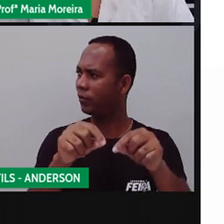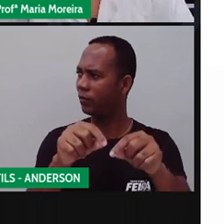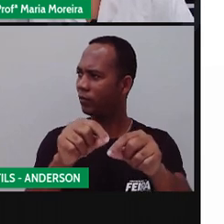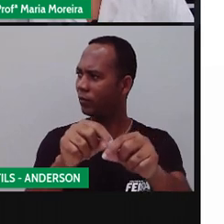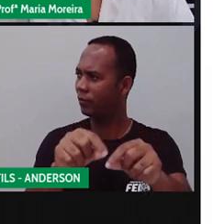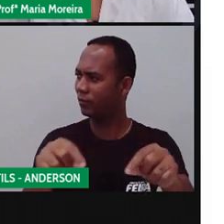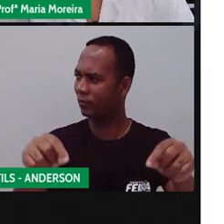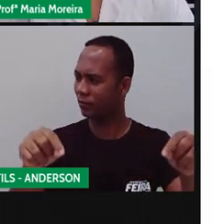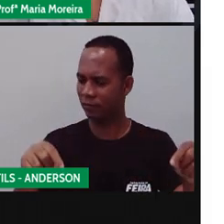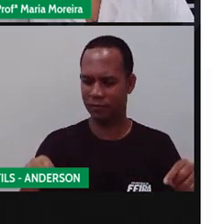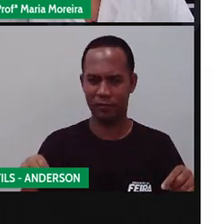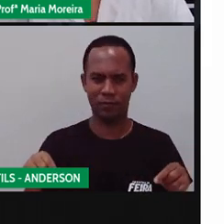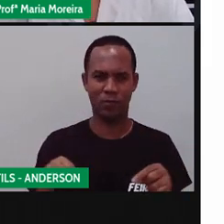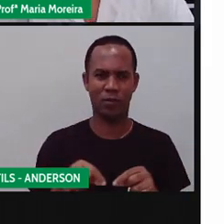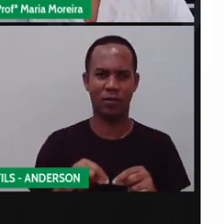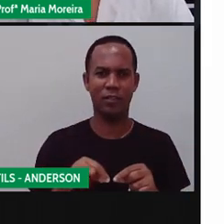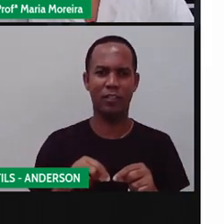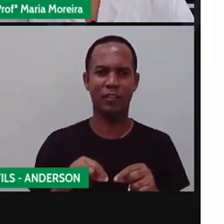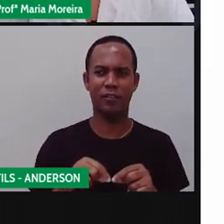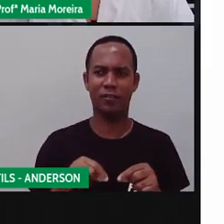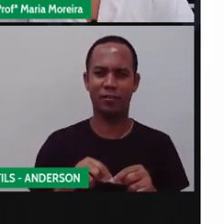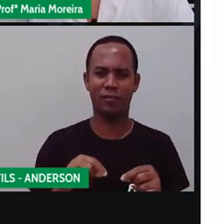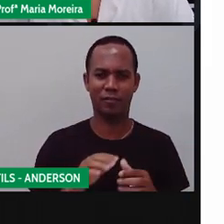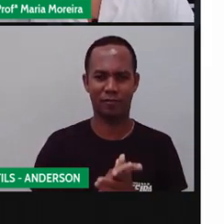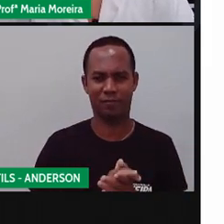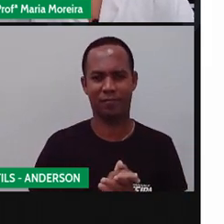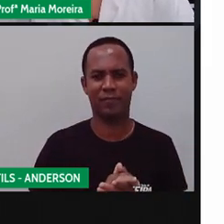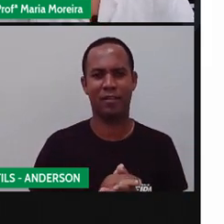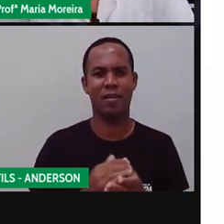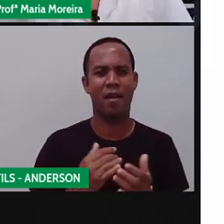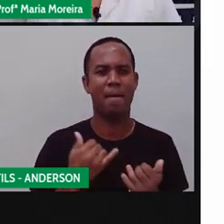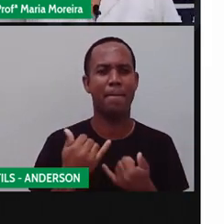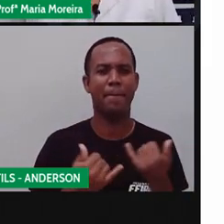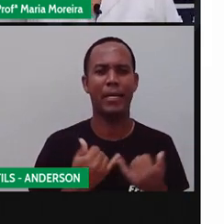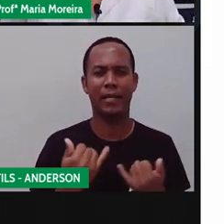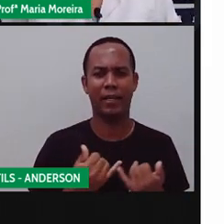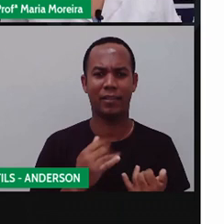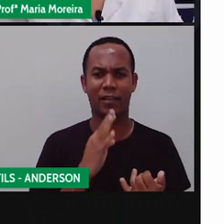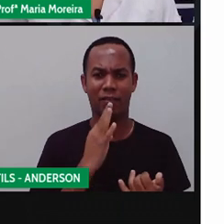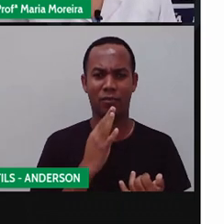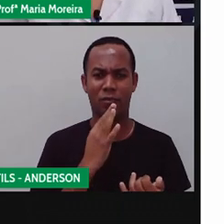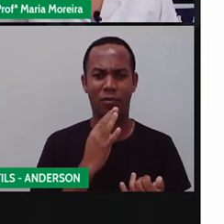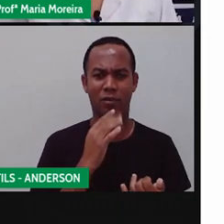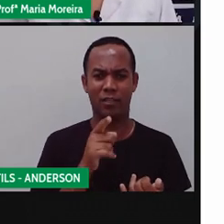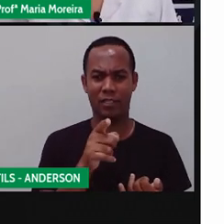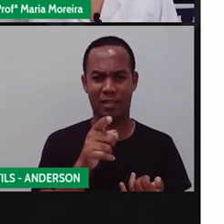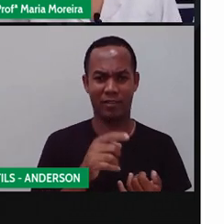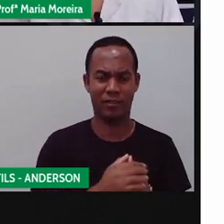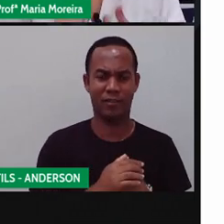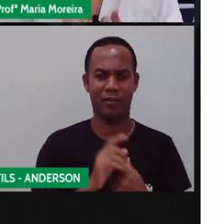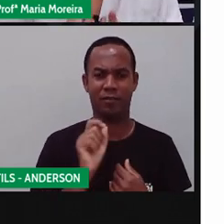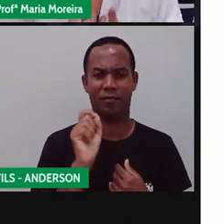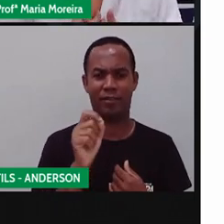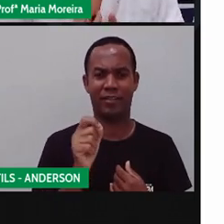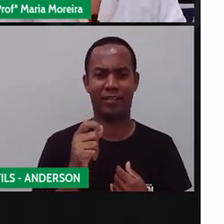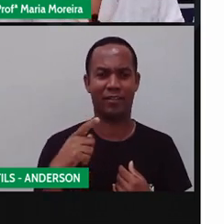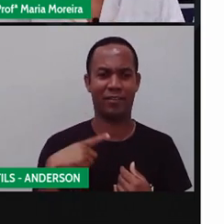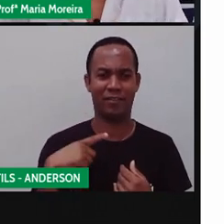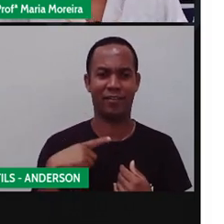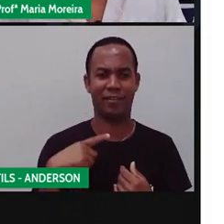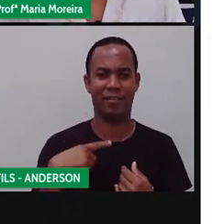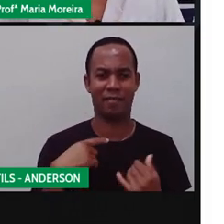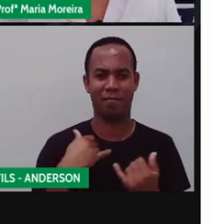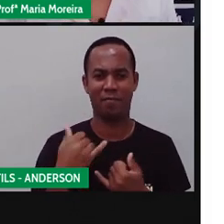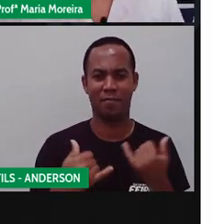Ano a um, elástico, zigue-zague. Não é isso? Na verdade, ele fala aí de três crianças. Eu conseguia